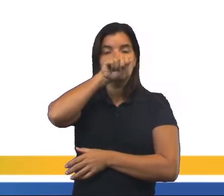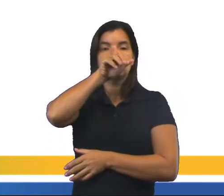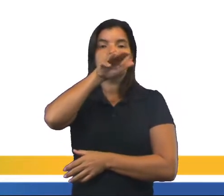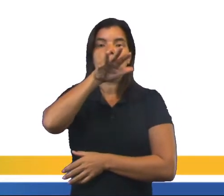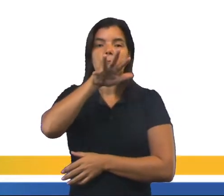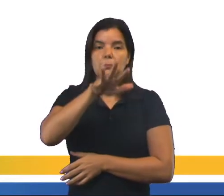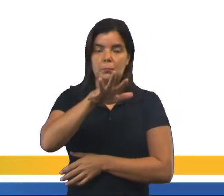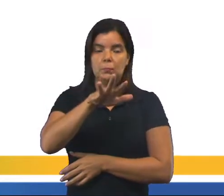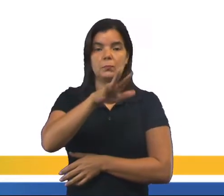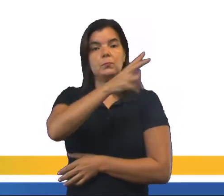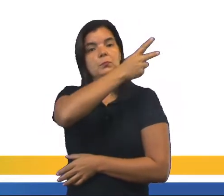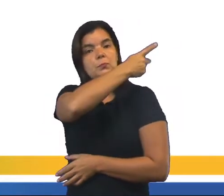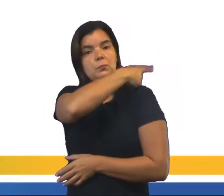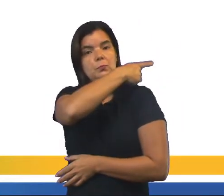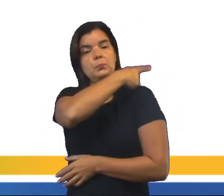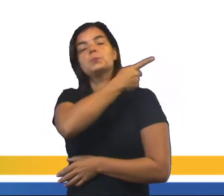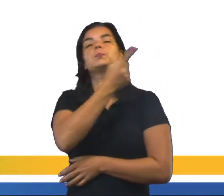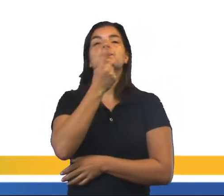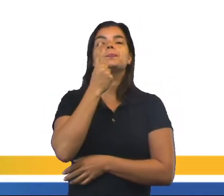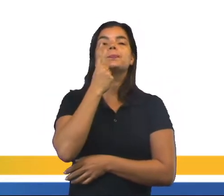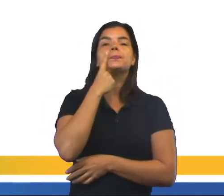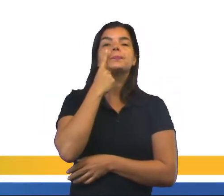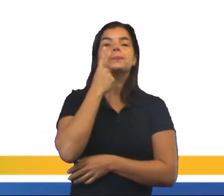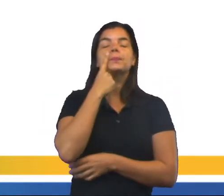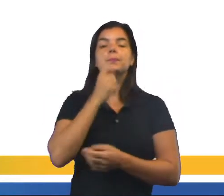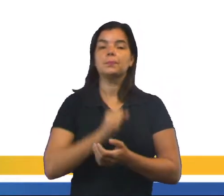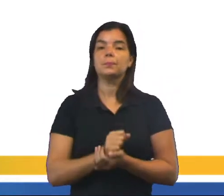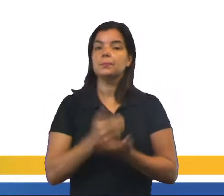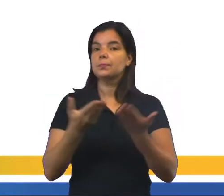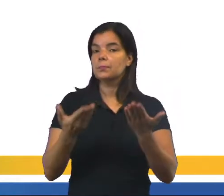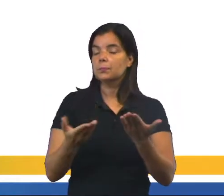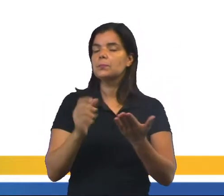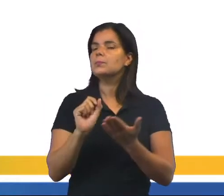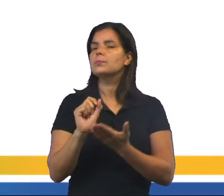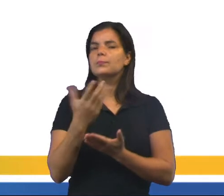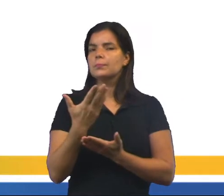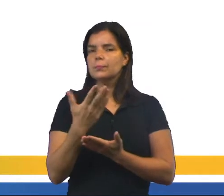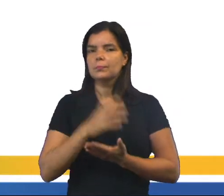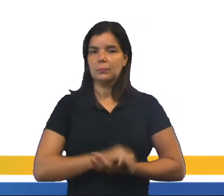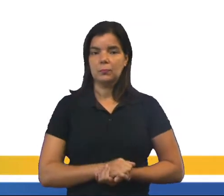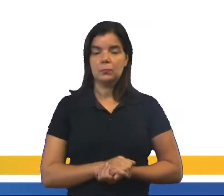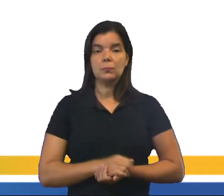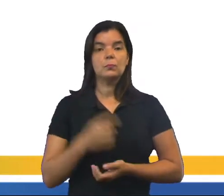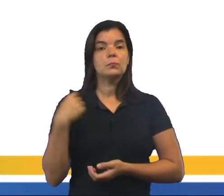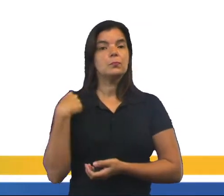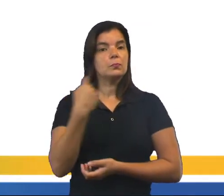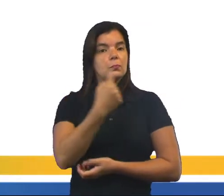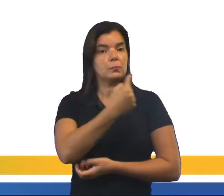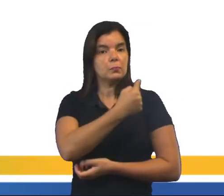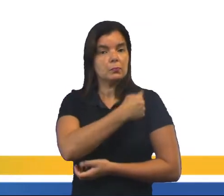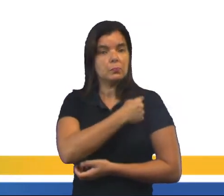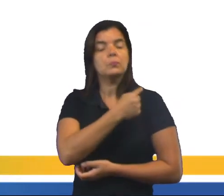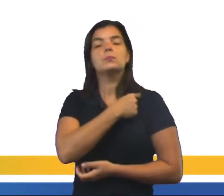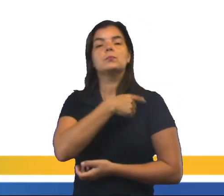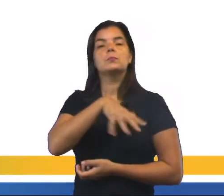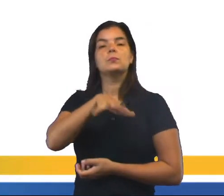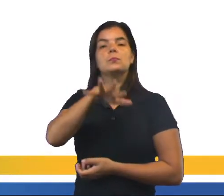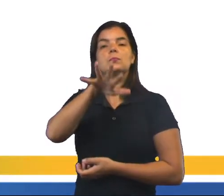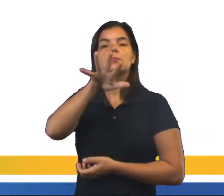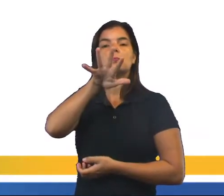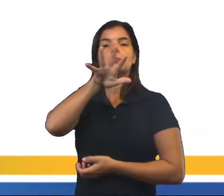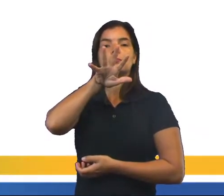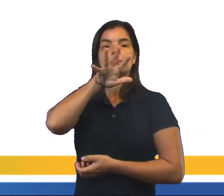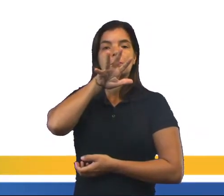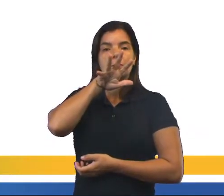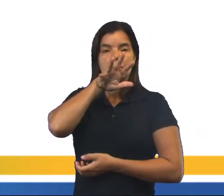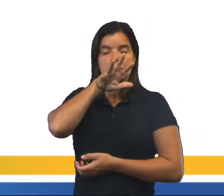dos pulmões. Observe aí, né? Nesse momento o que acontece? Nós inspiramos,